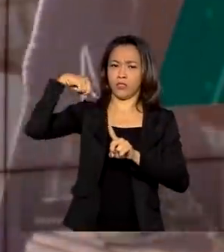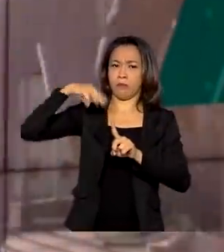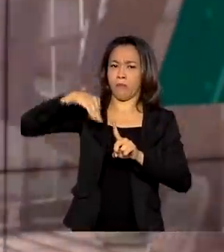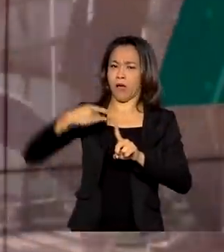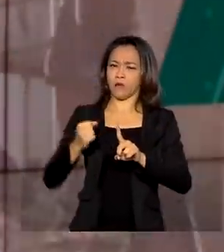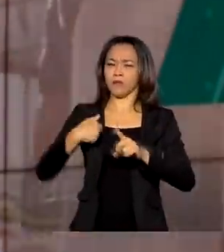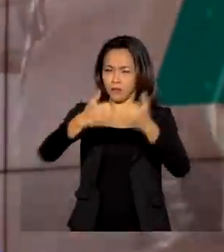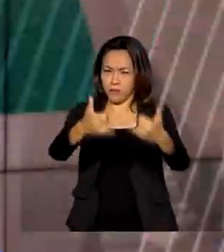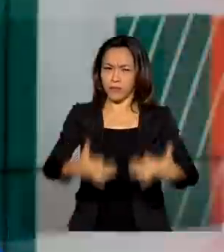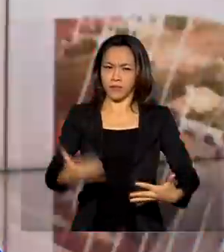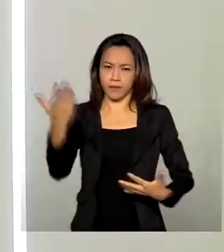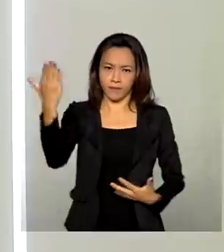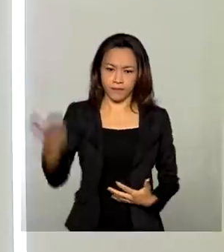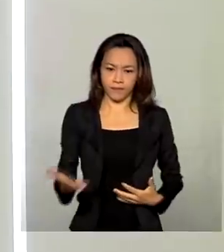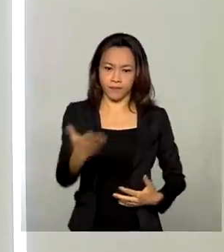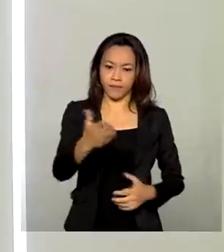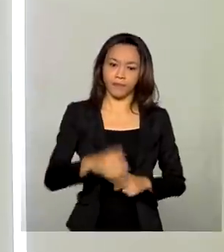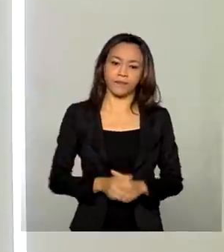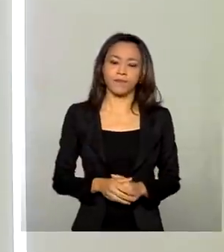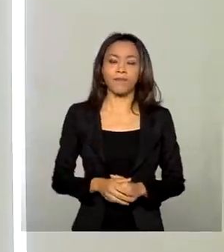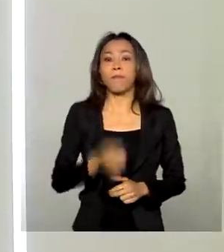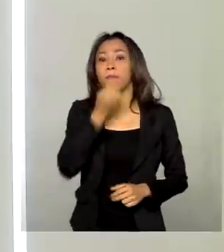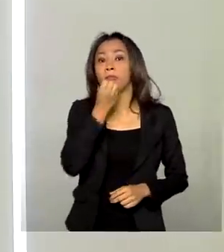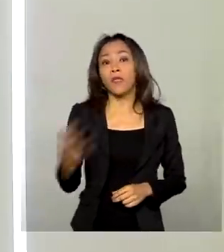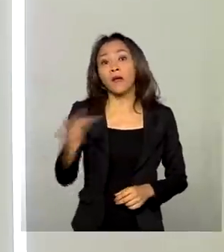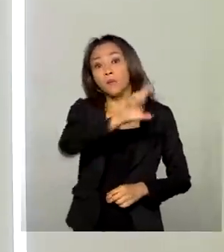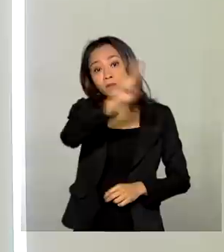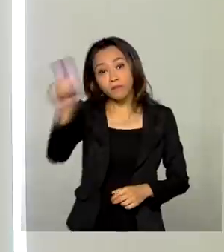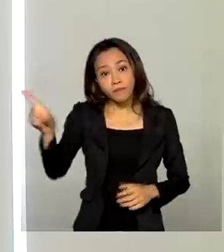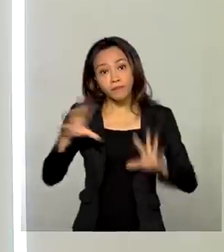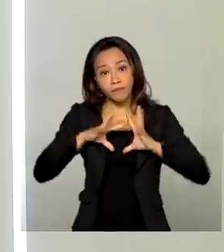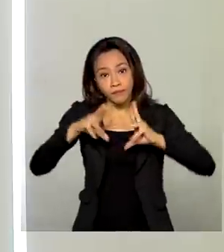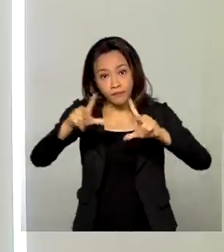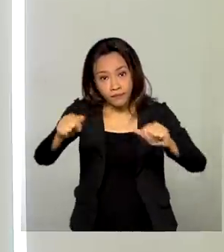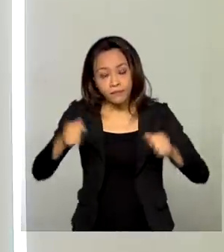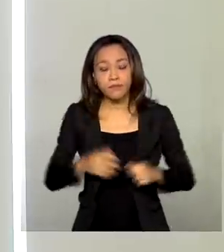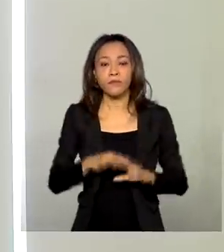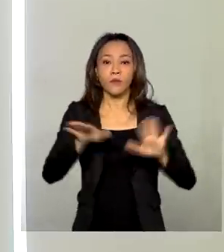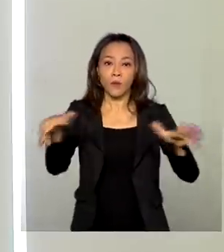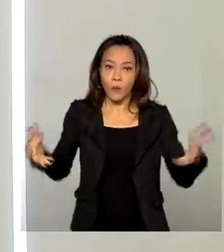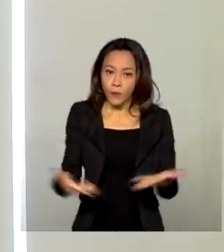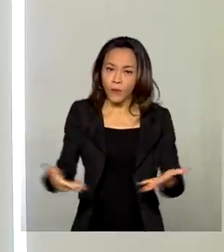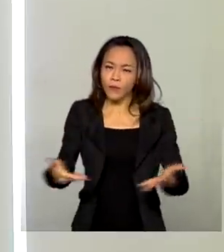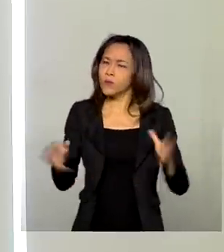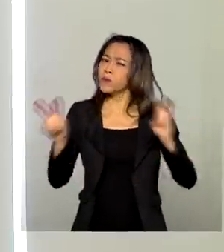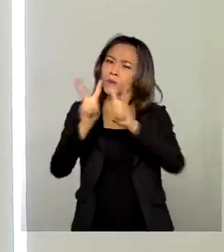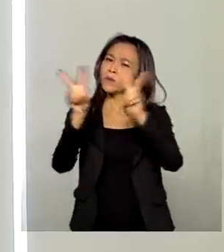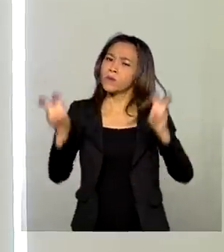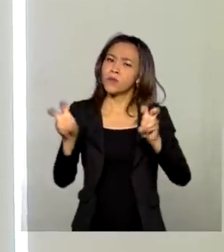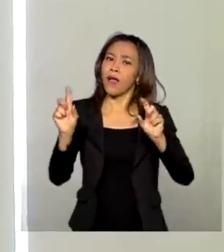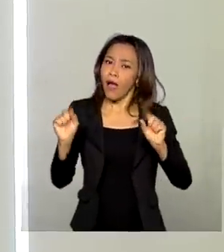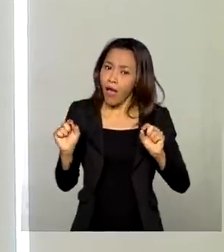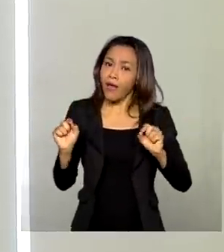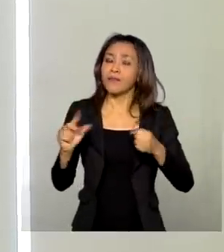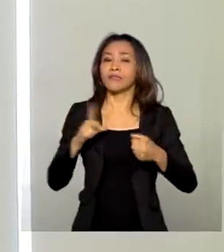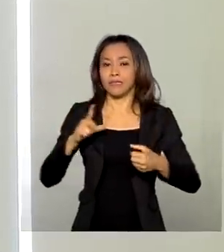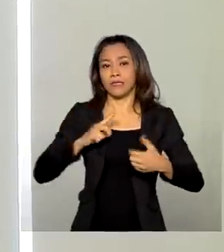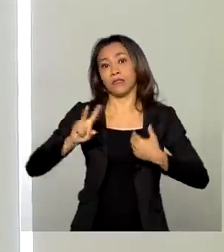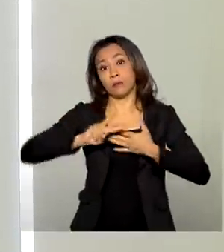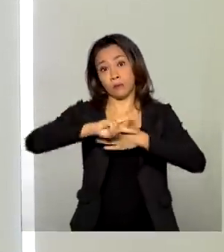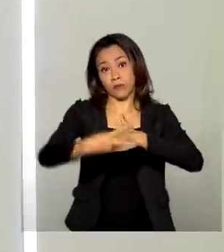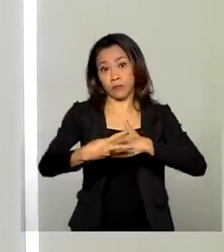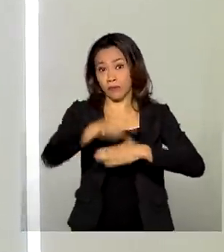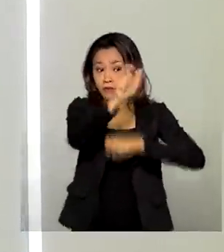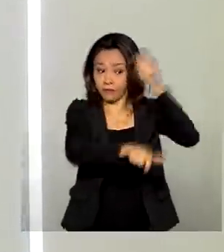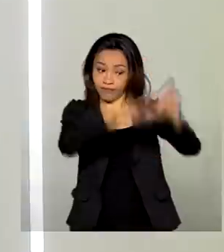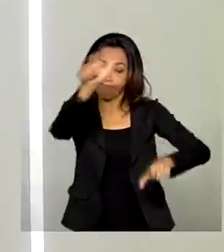Ricardo Caldas. Bom dia, bom dia a todos. Hoje o nosso tema é um tema que impacta a vida de todos os brasileiros,